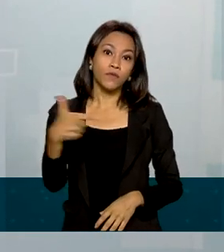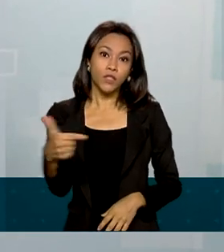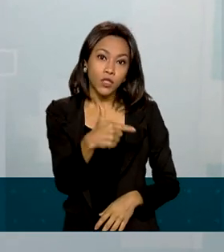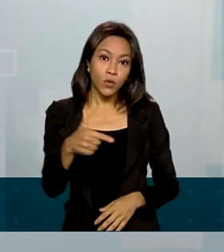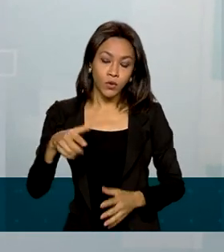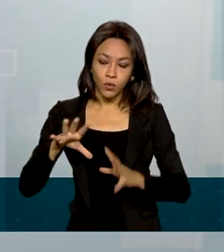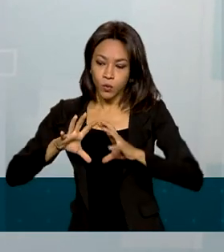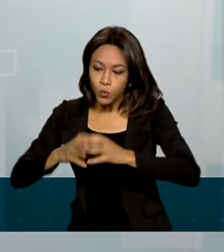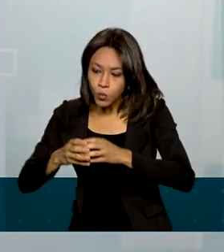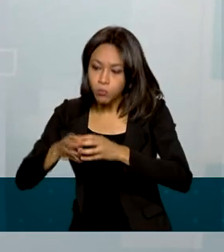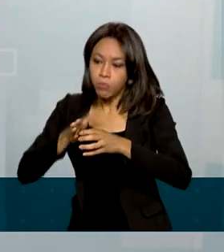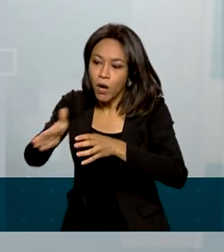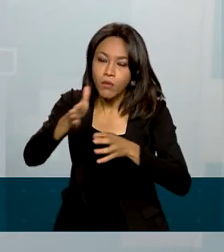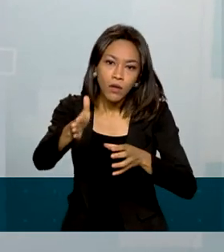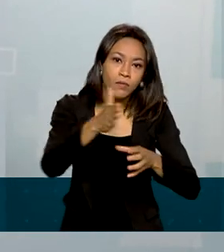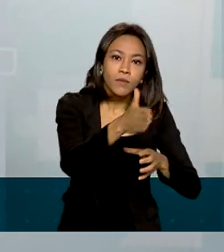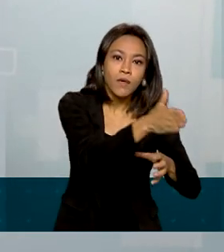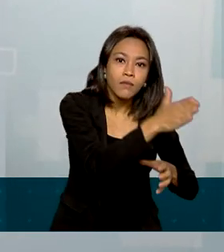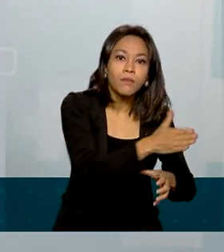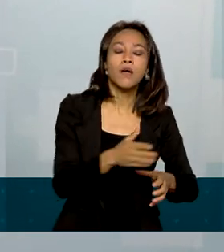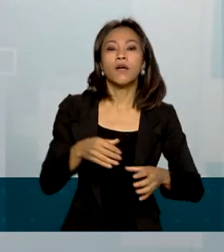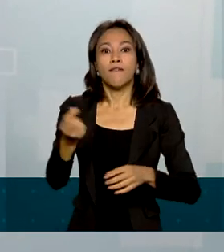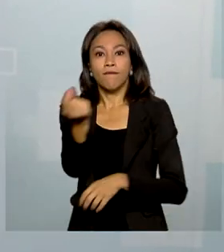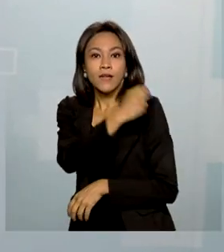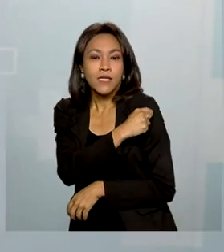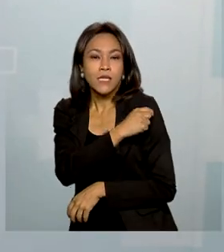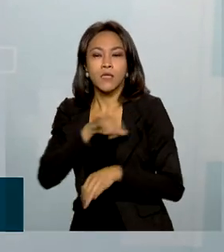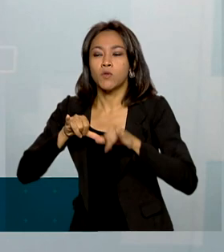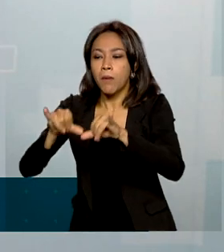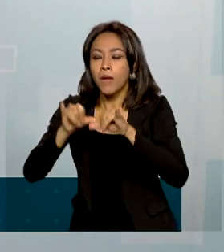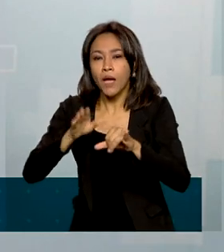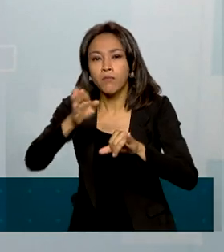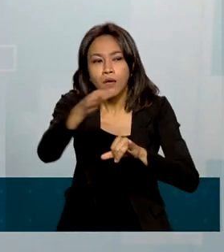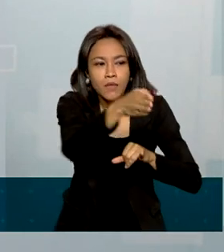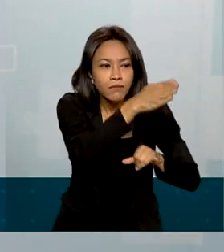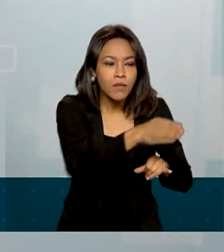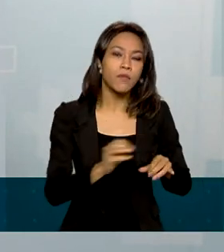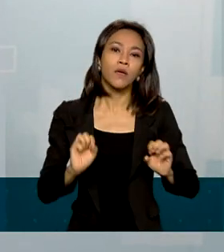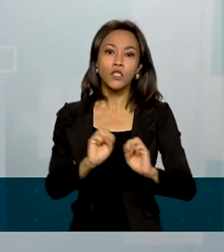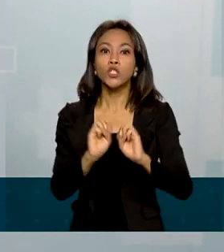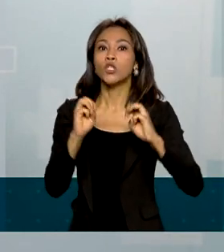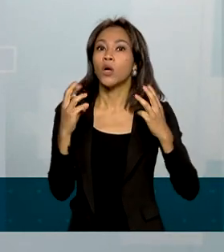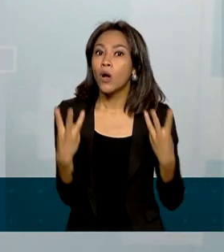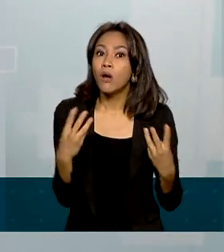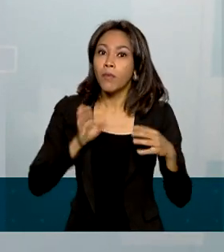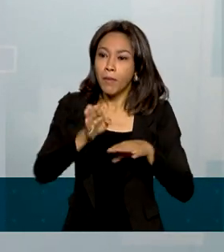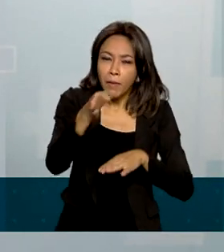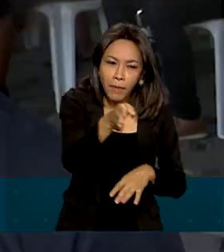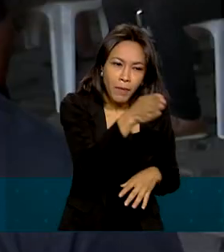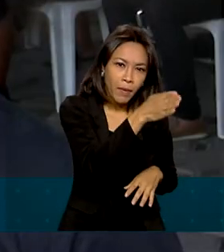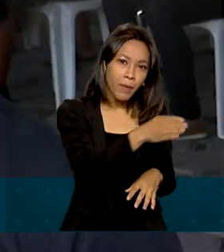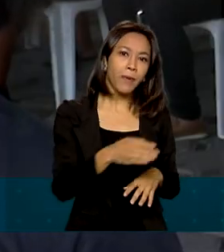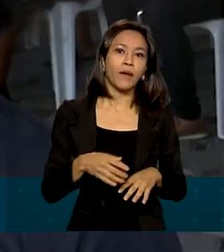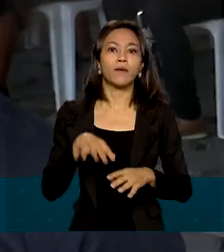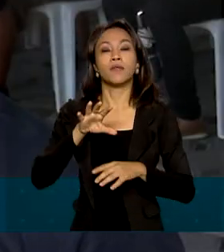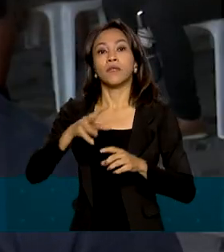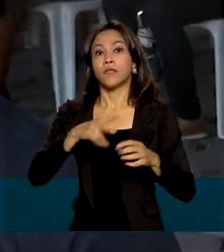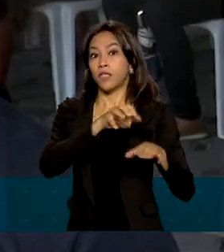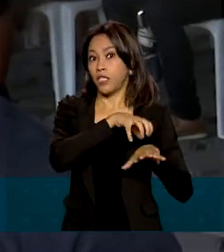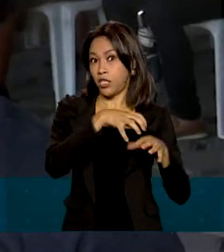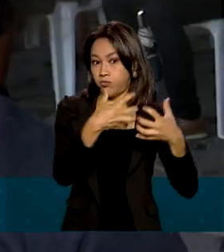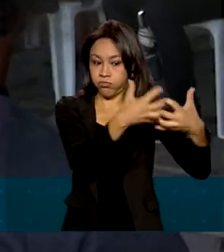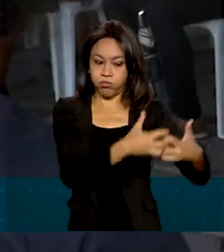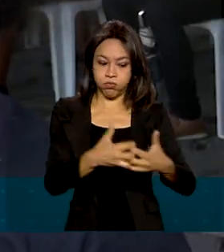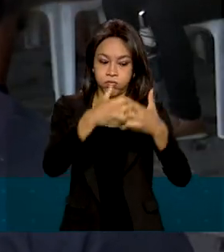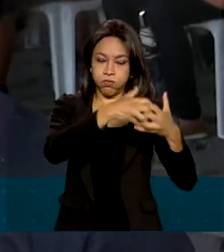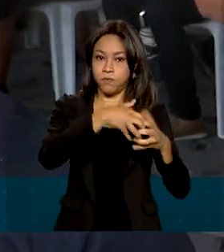fizemos vacinação em supermercados, fizemos vacinação em shoppings, a carreta da vacinação. A Beatriz já